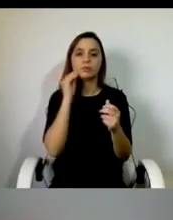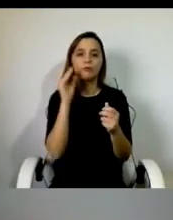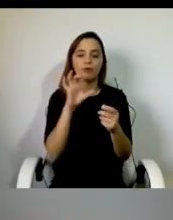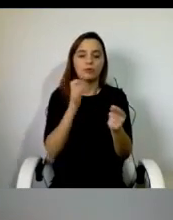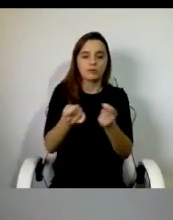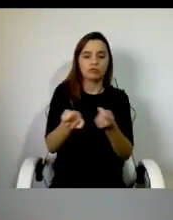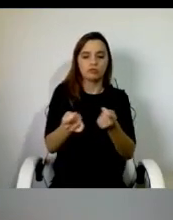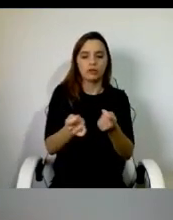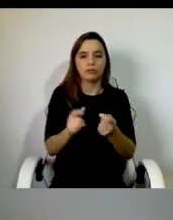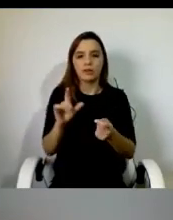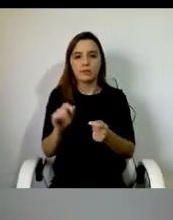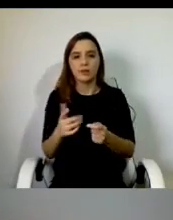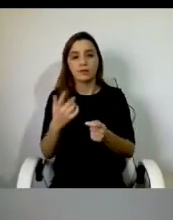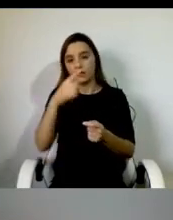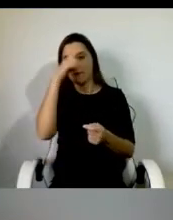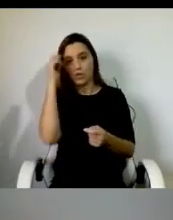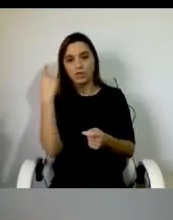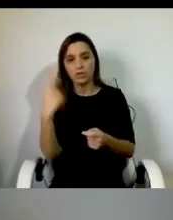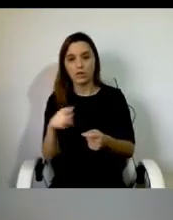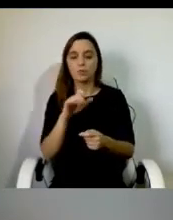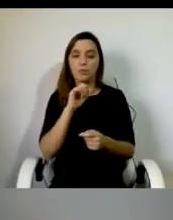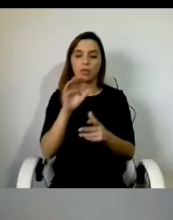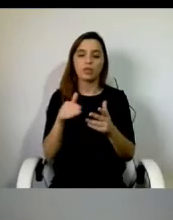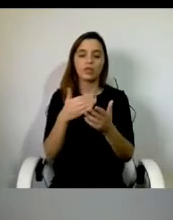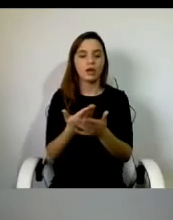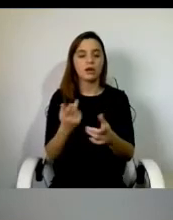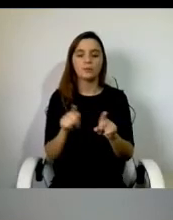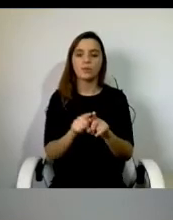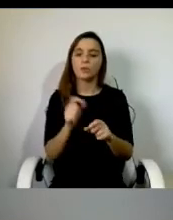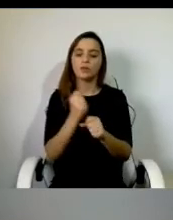num trabalho solitário, seja, um trabalho que é muito